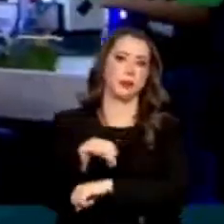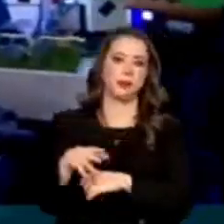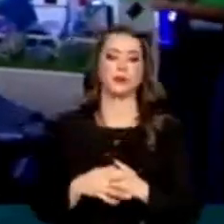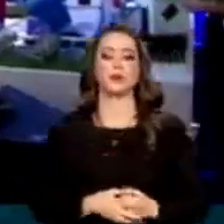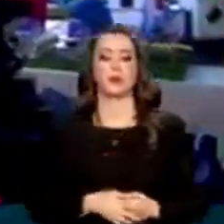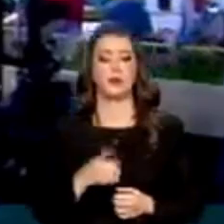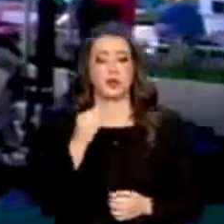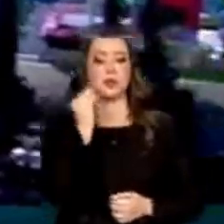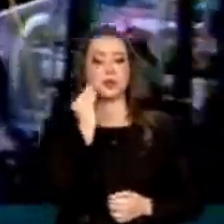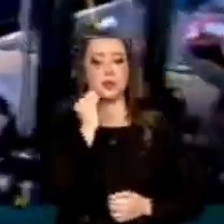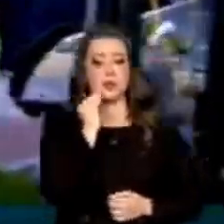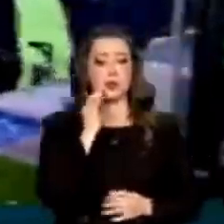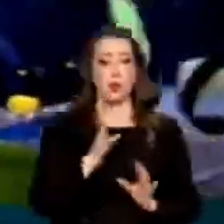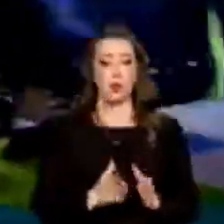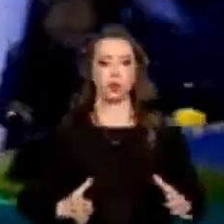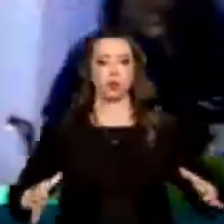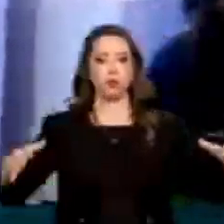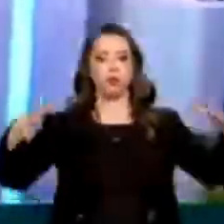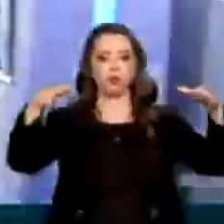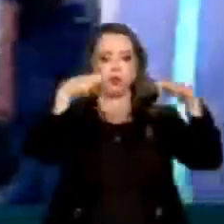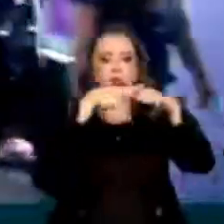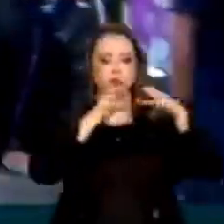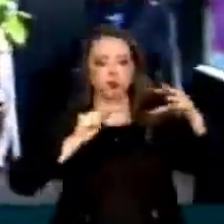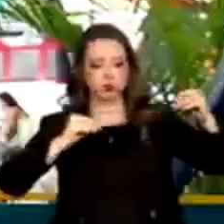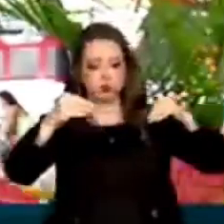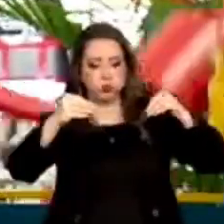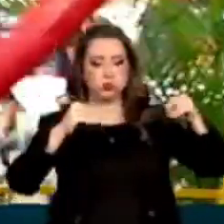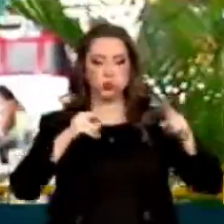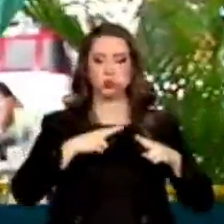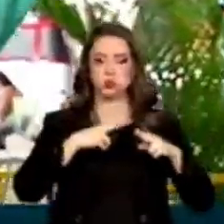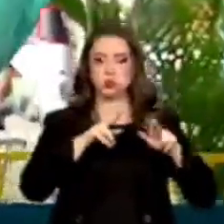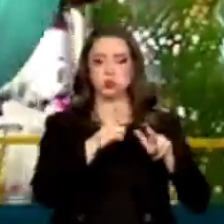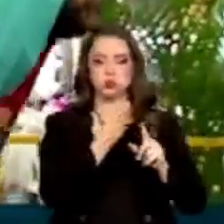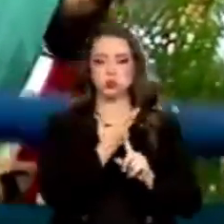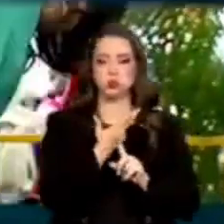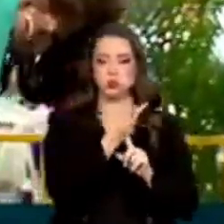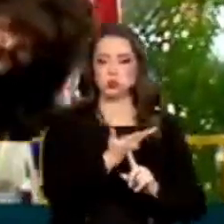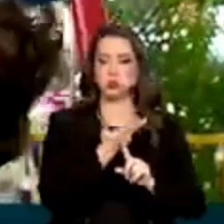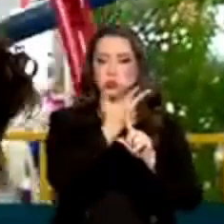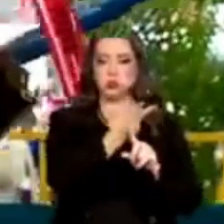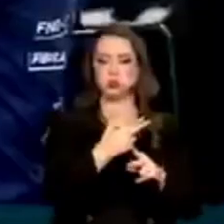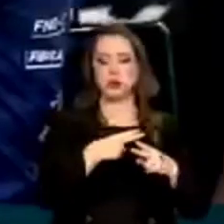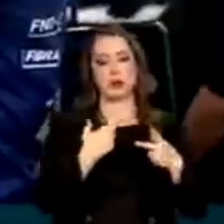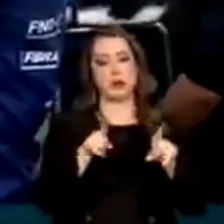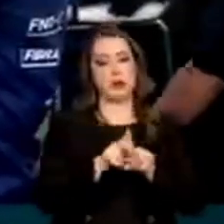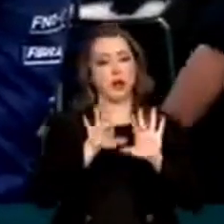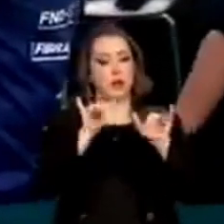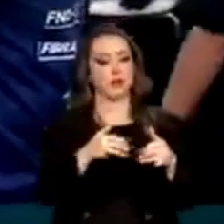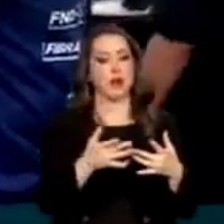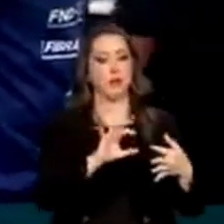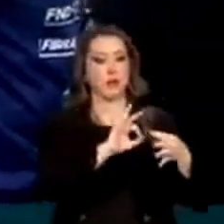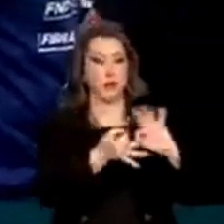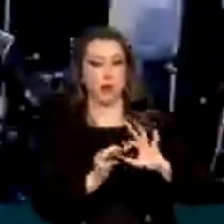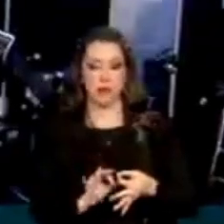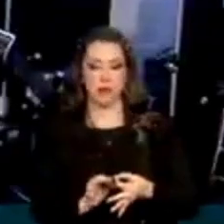lançamento de um balão estratosférico com pequenos satélites acoplados e foi realizada a etapa final da Olimpíada do